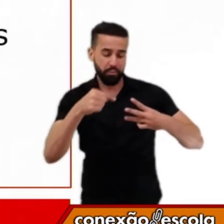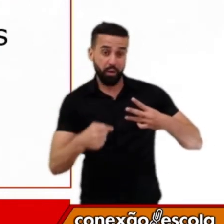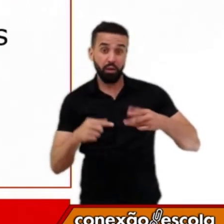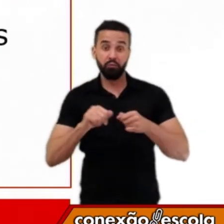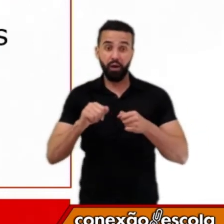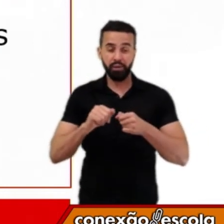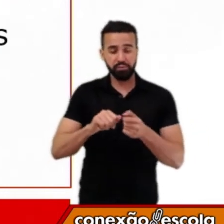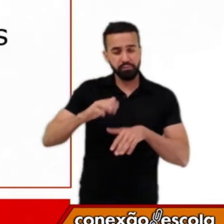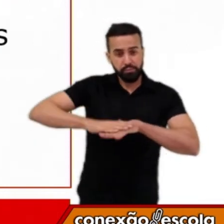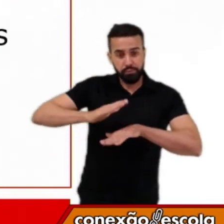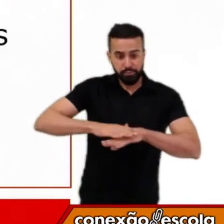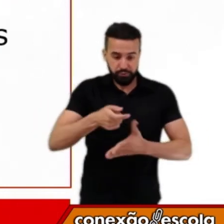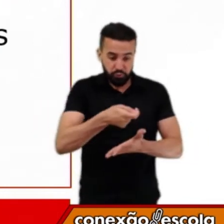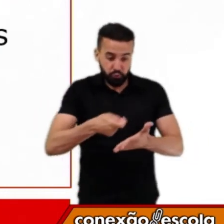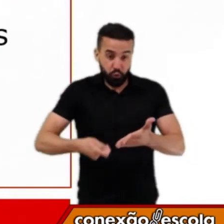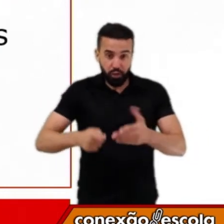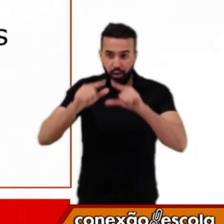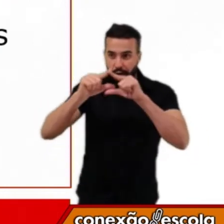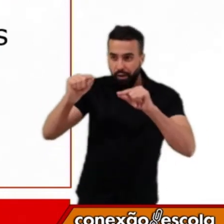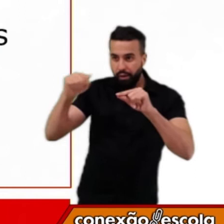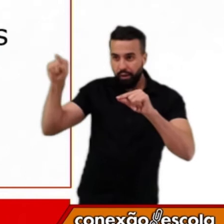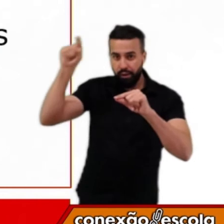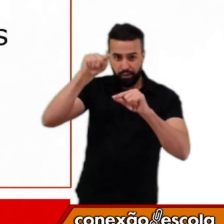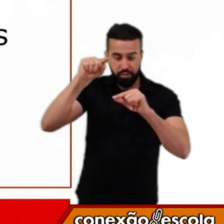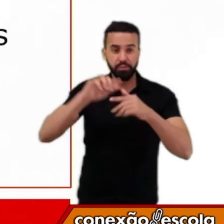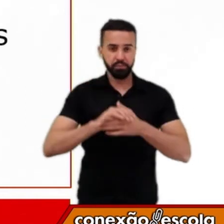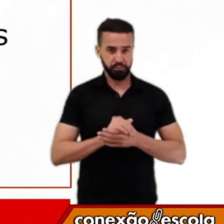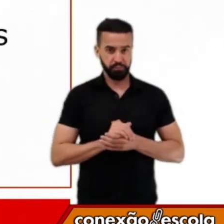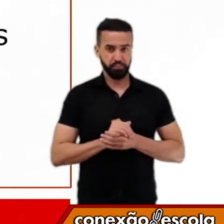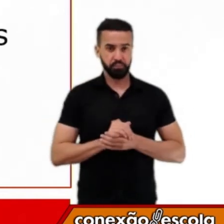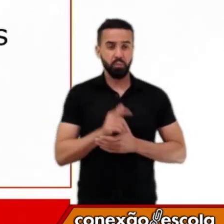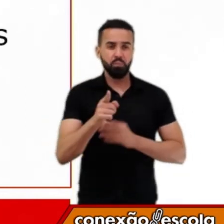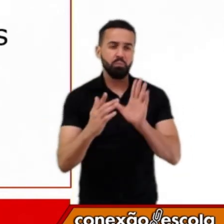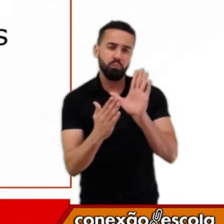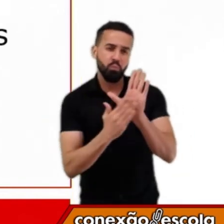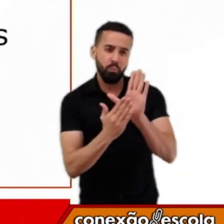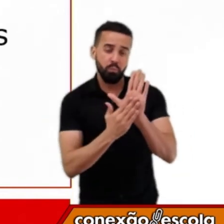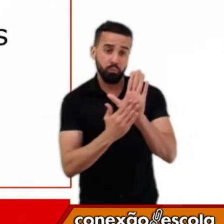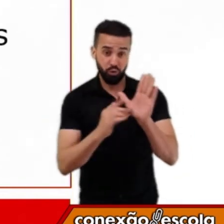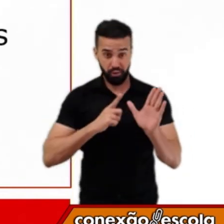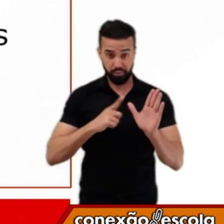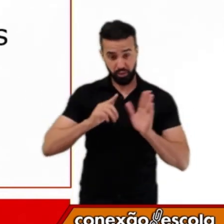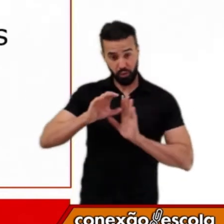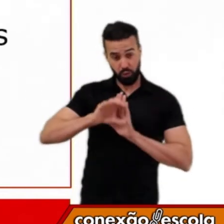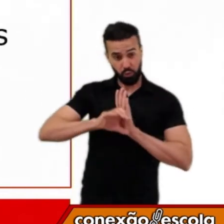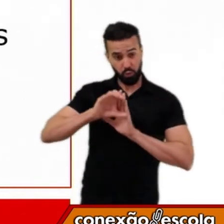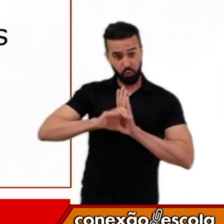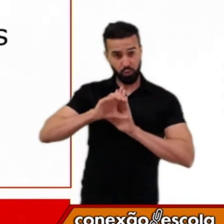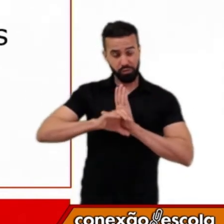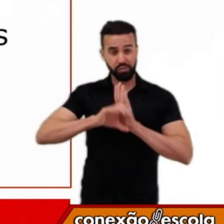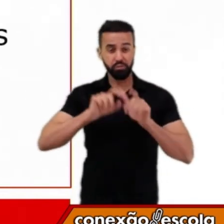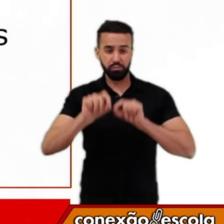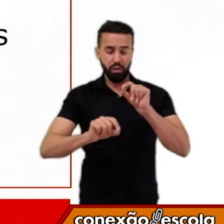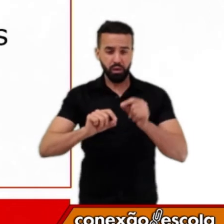uma história em quadrinhos. Ao propor trabalhar estes conceitos com vocês, ao propor